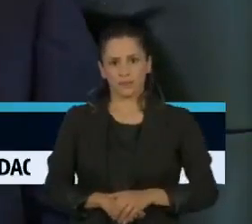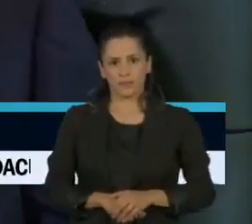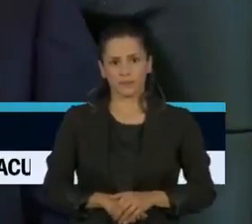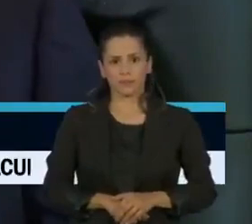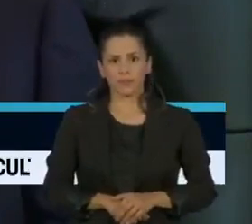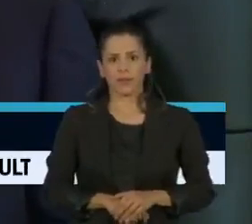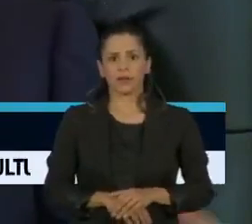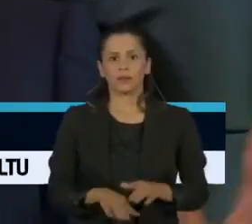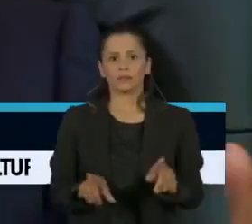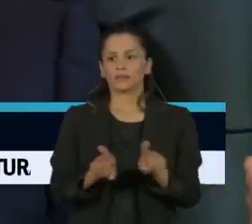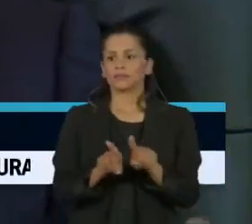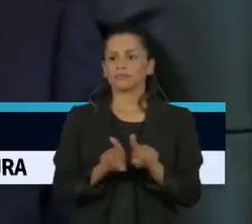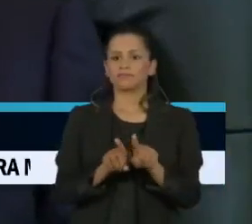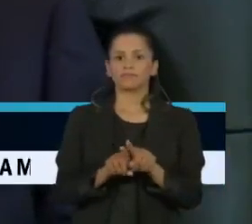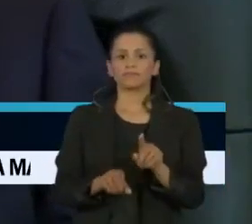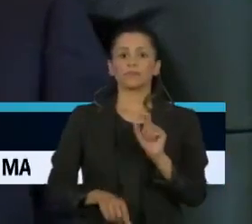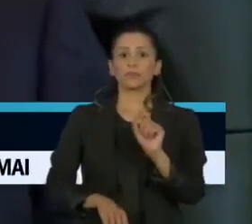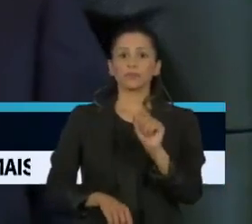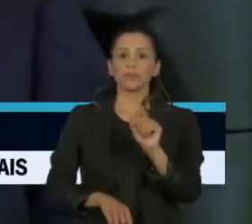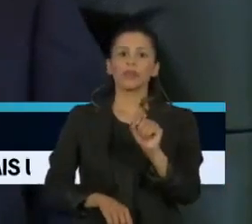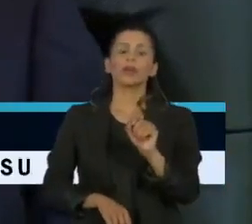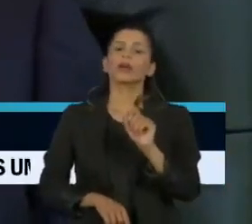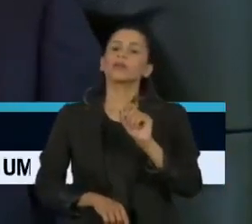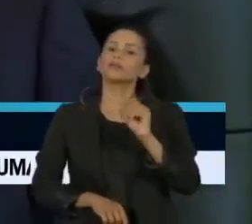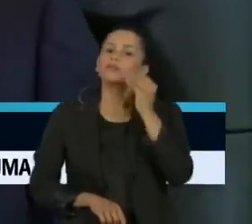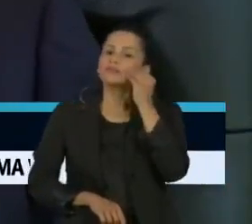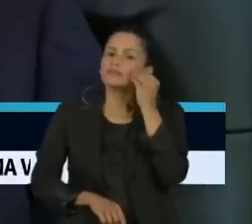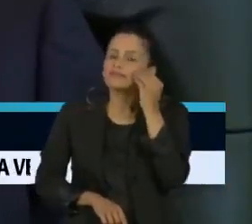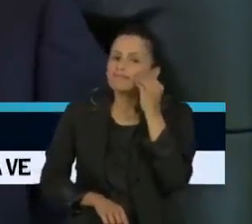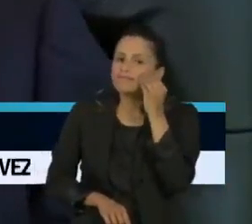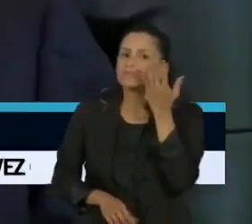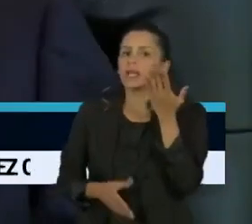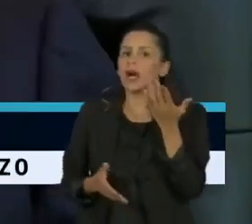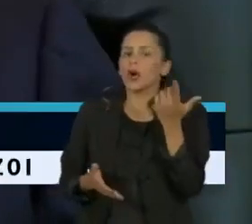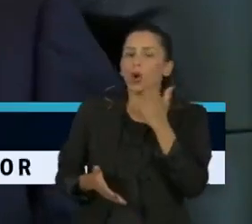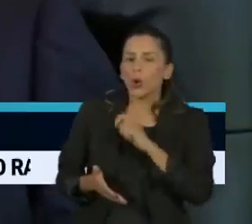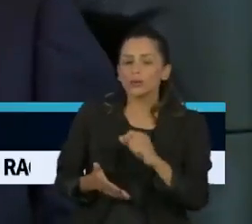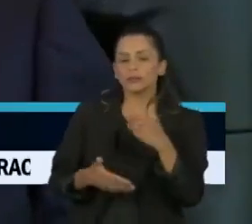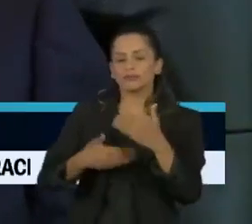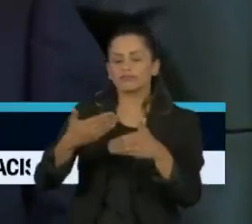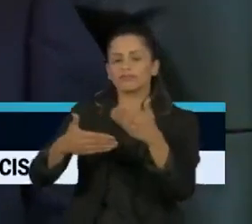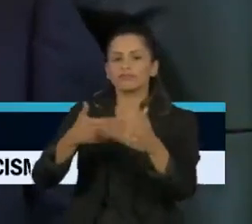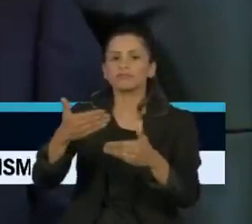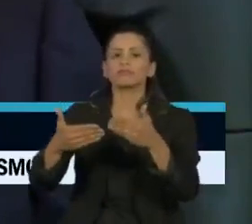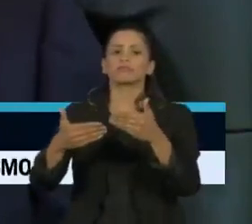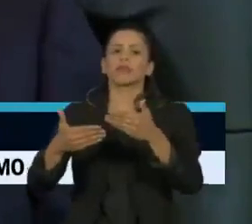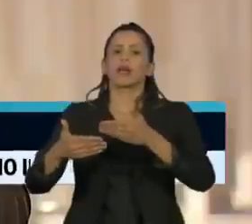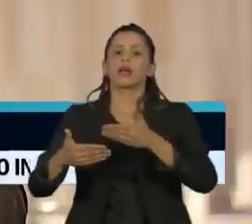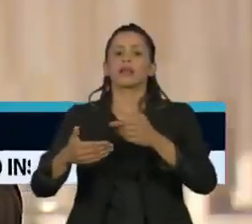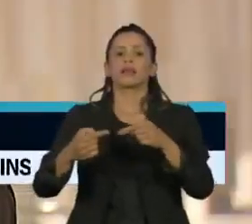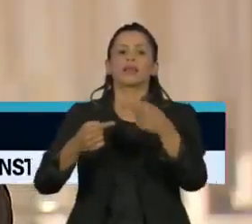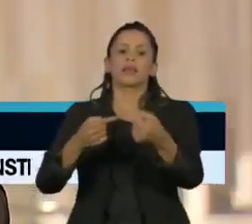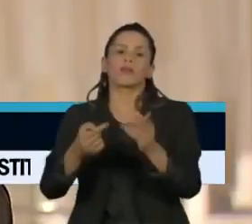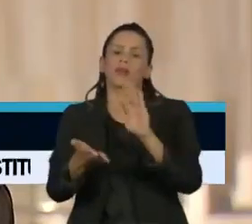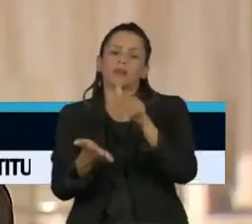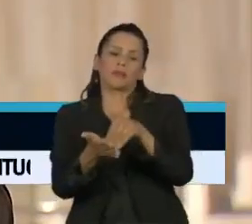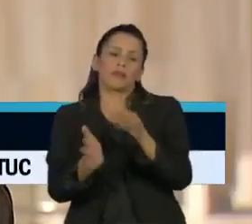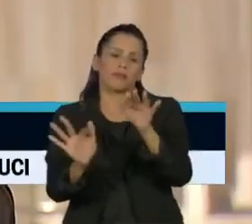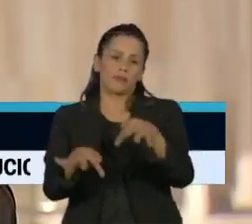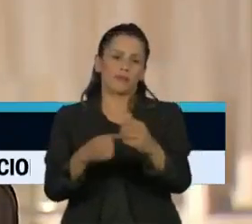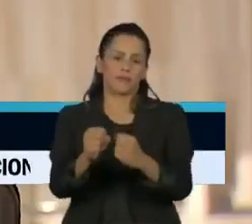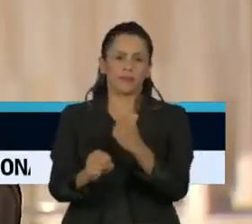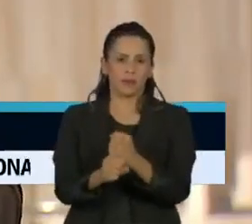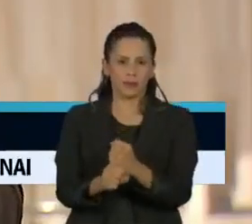o mesmo nível de produção do ano anterior, ou pré-pandemia, melhor dizendo, no final do ano. Para que essa